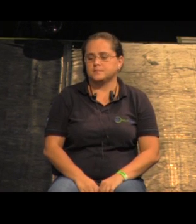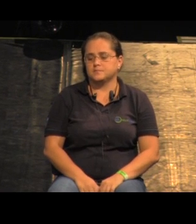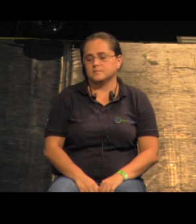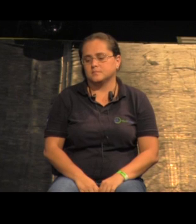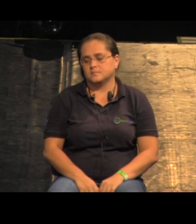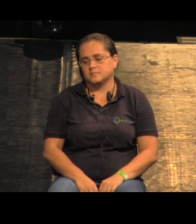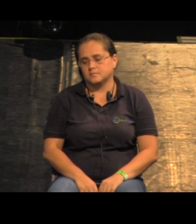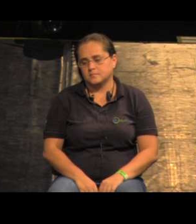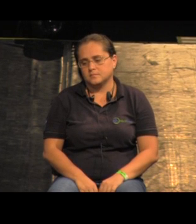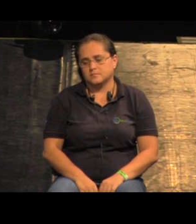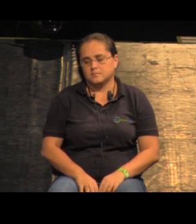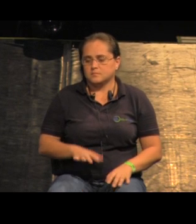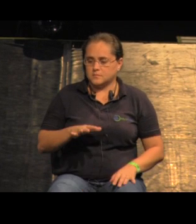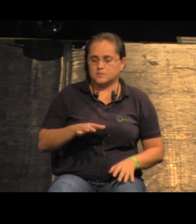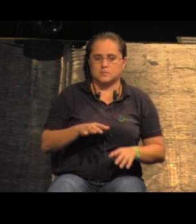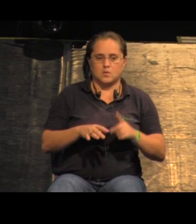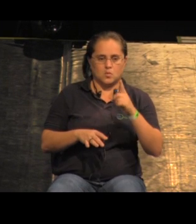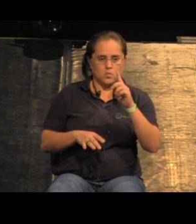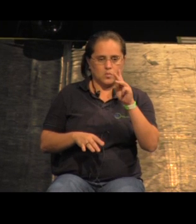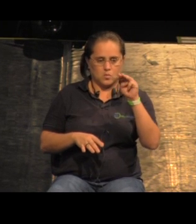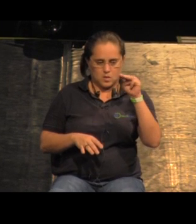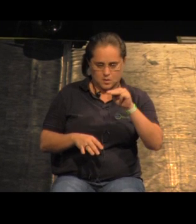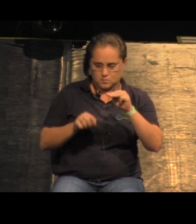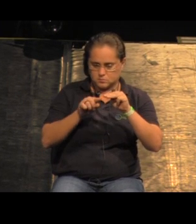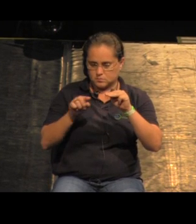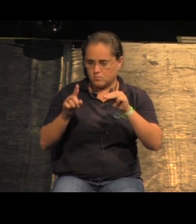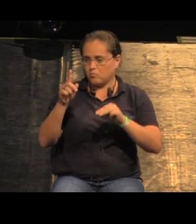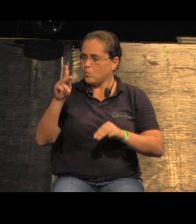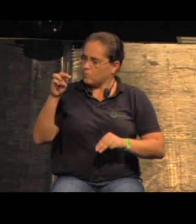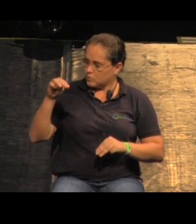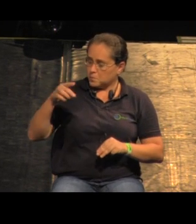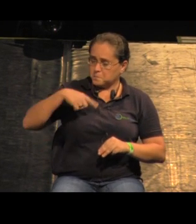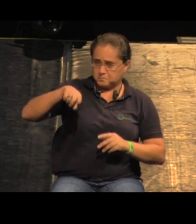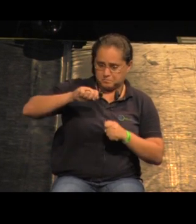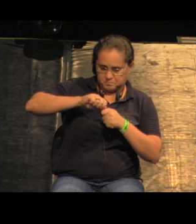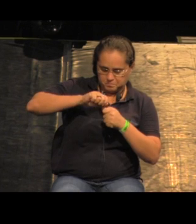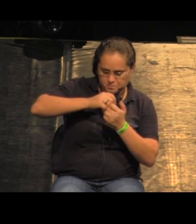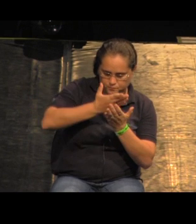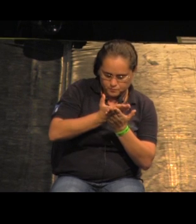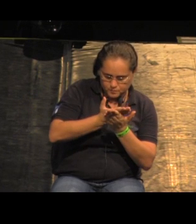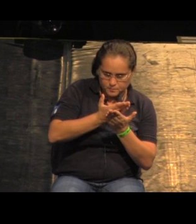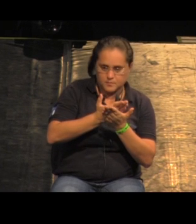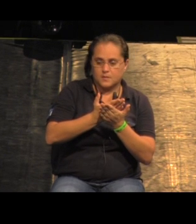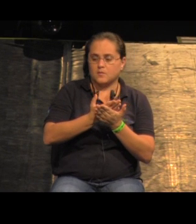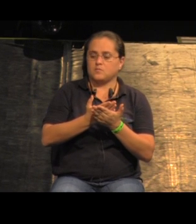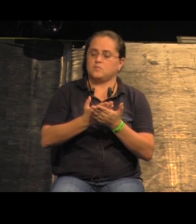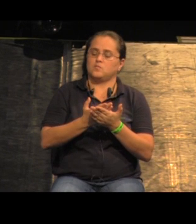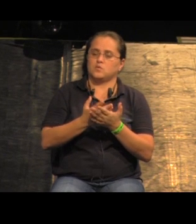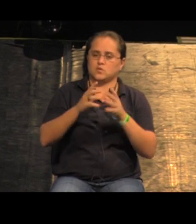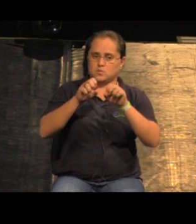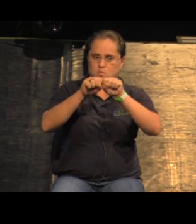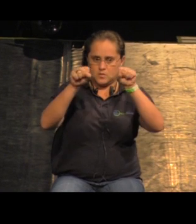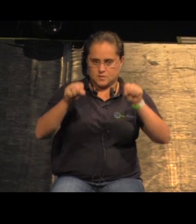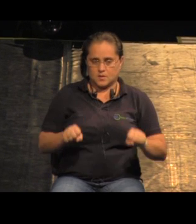esse é um quadrado de um quilômetro por um quilômetro e a gente faz um estudo da vocability desse